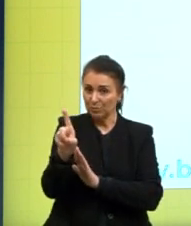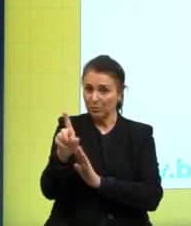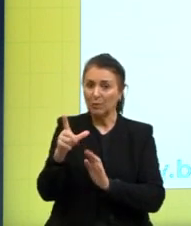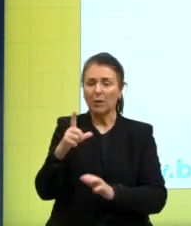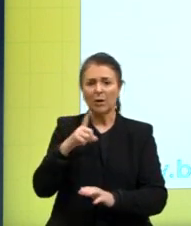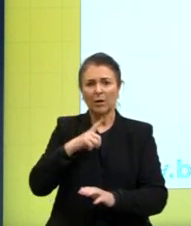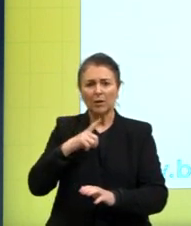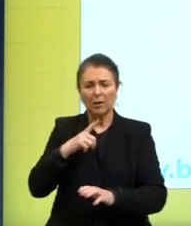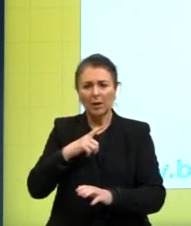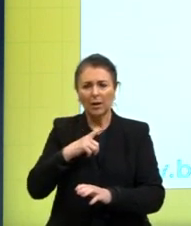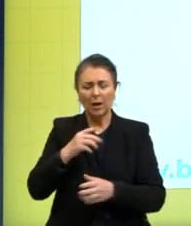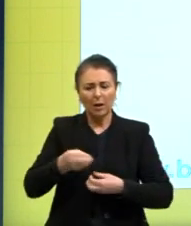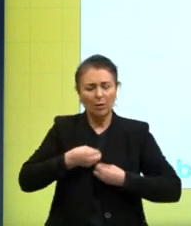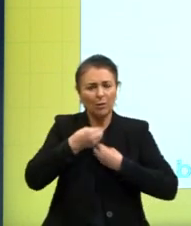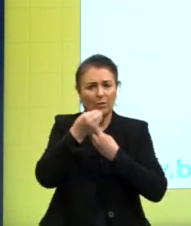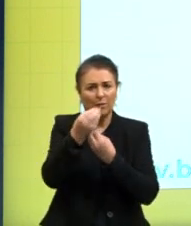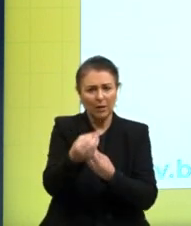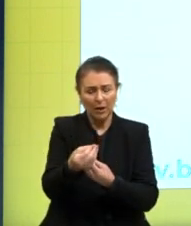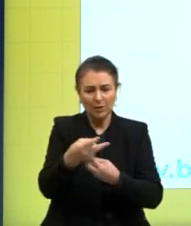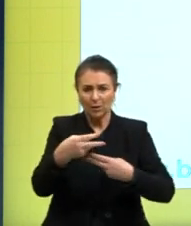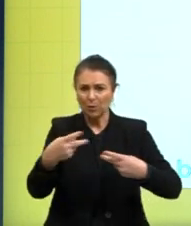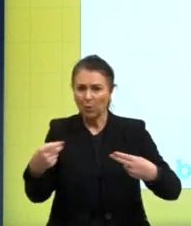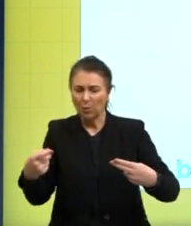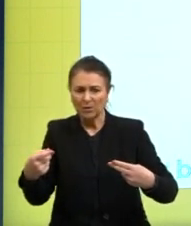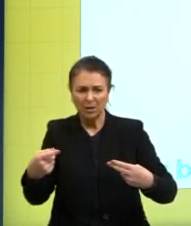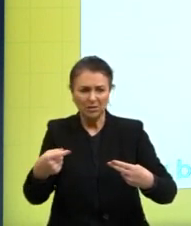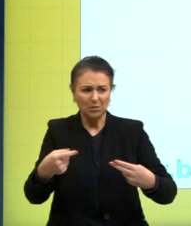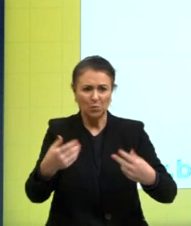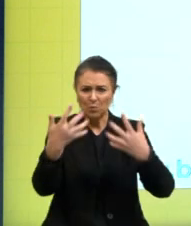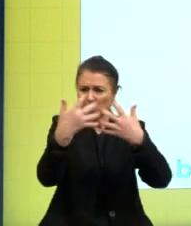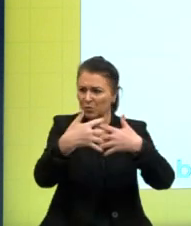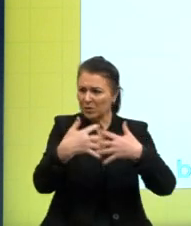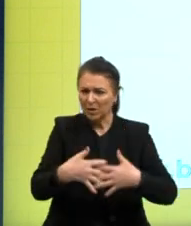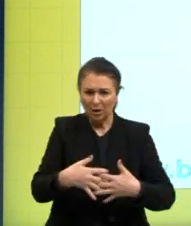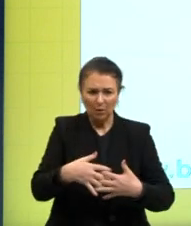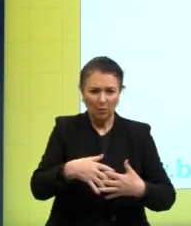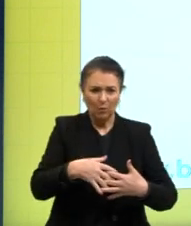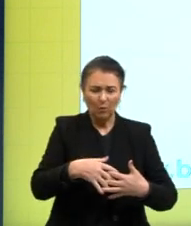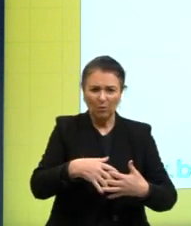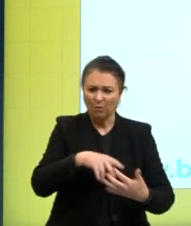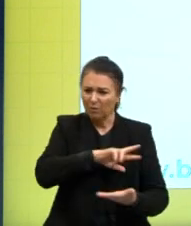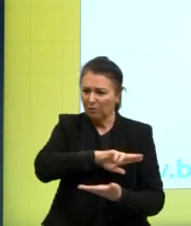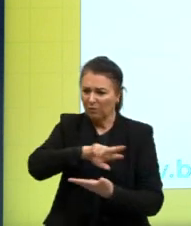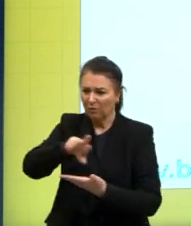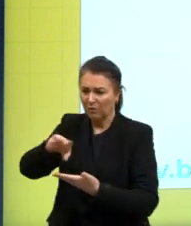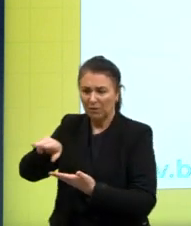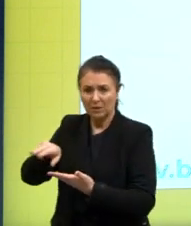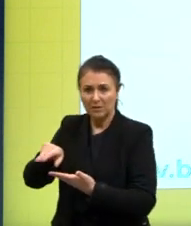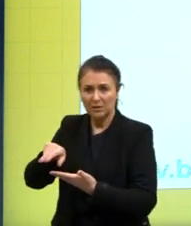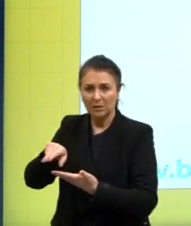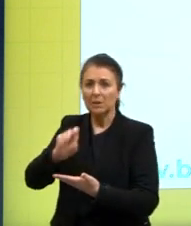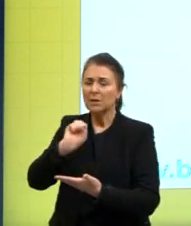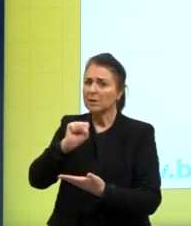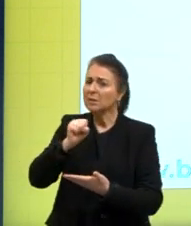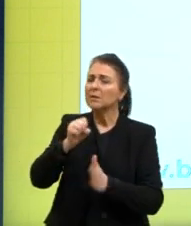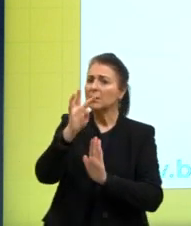múltiplas trata assim o celular o texto fala que